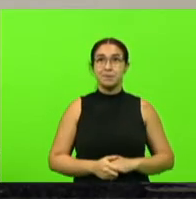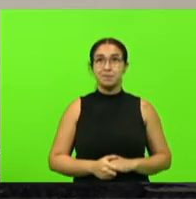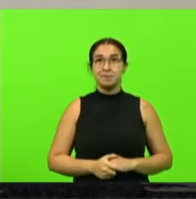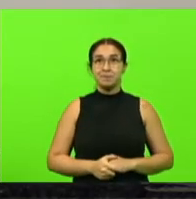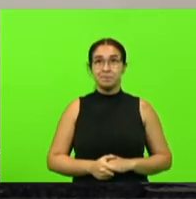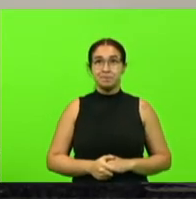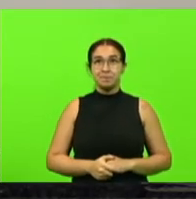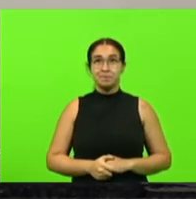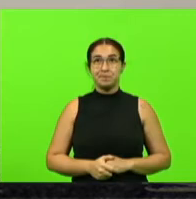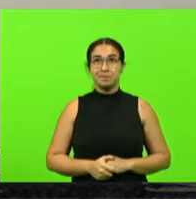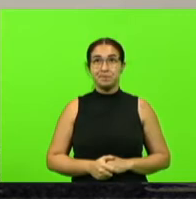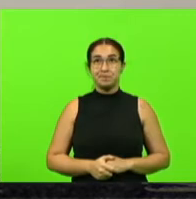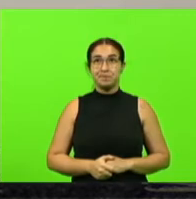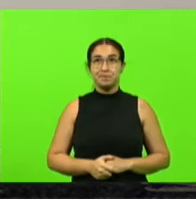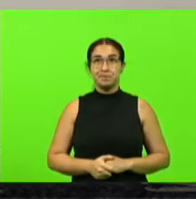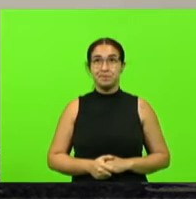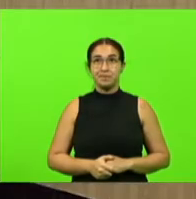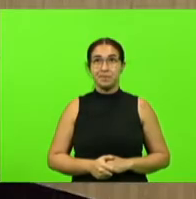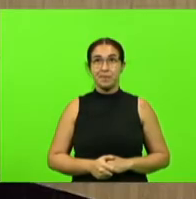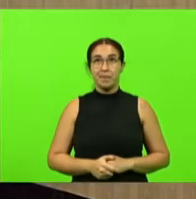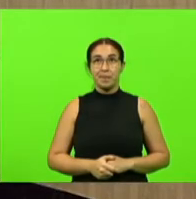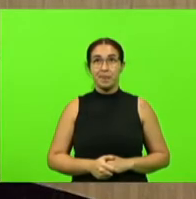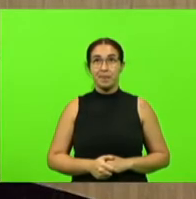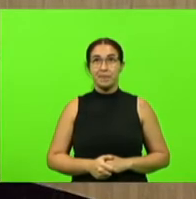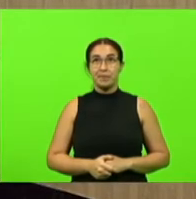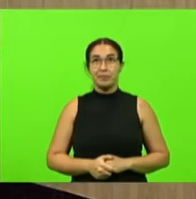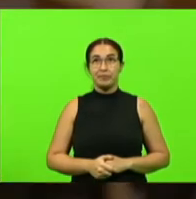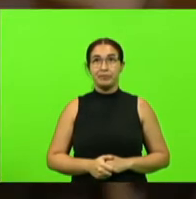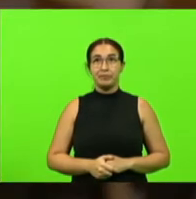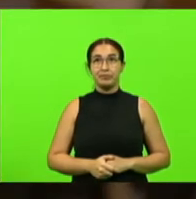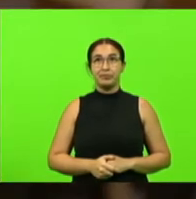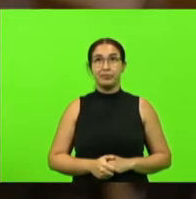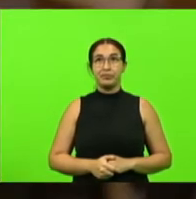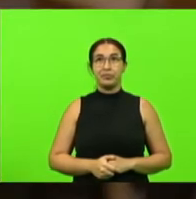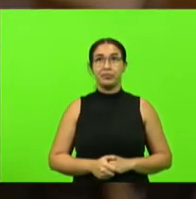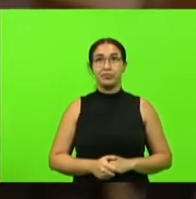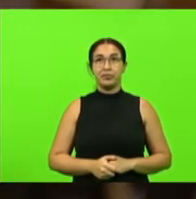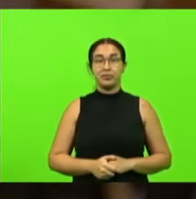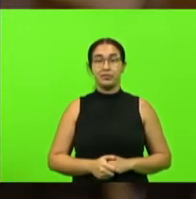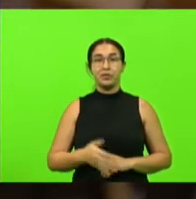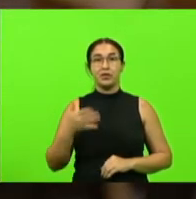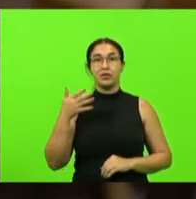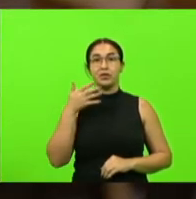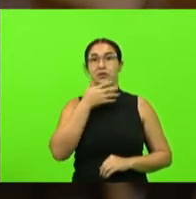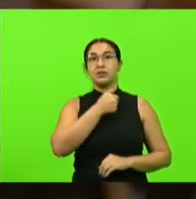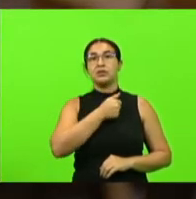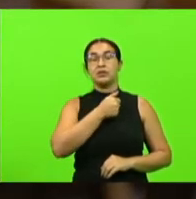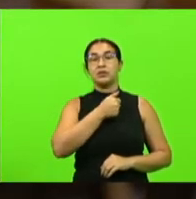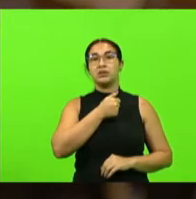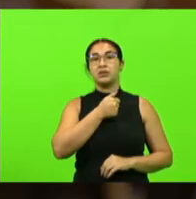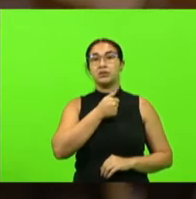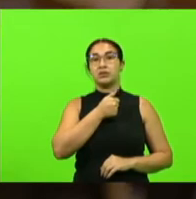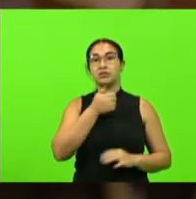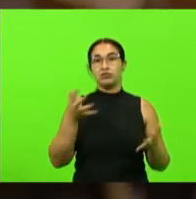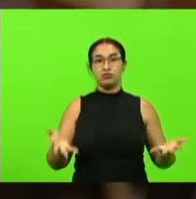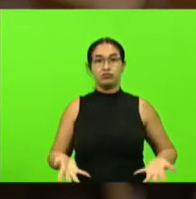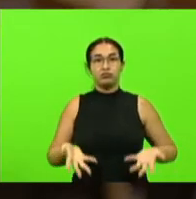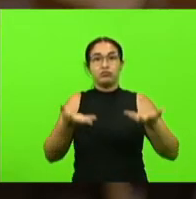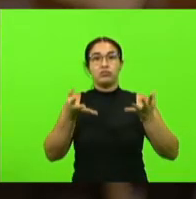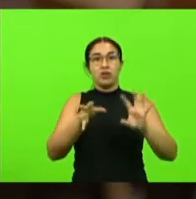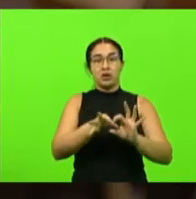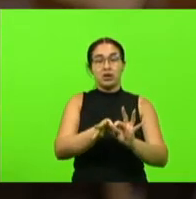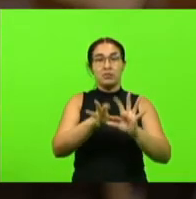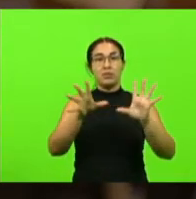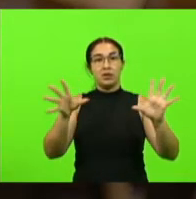mais um minuto deputado salve a ucrânia salve a liberdade como disse o nosso colega Bruno Sousa